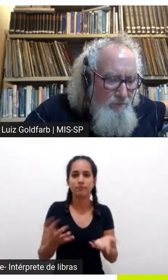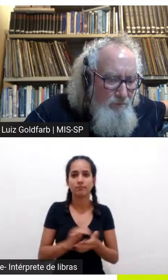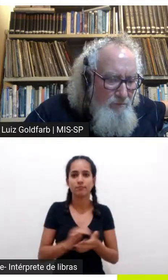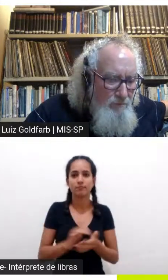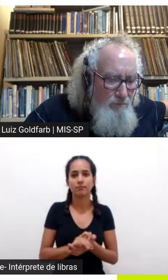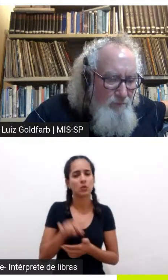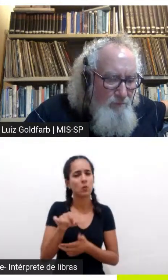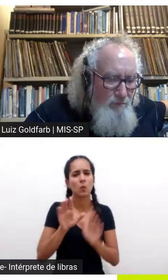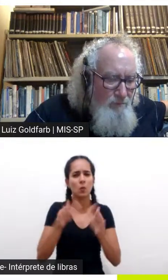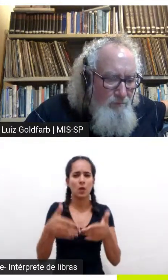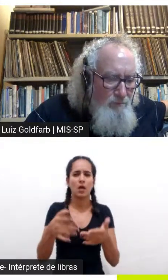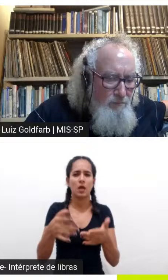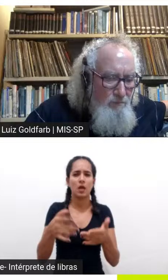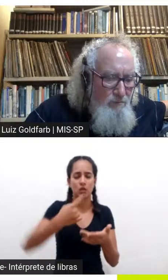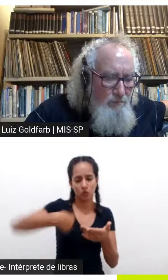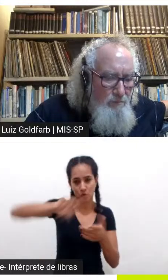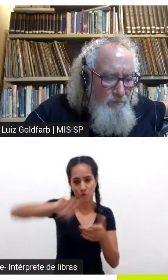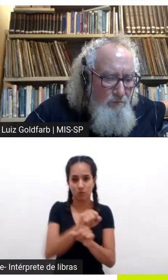cabe a nós como sociedade